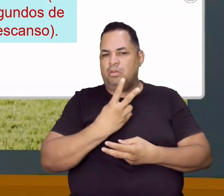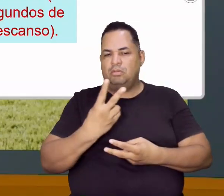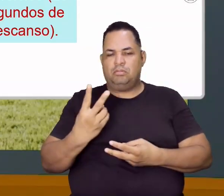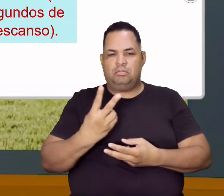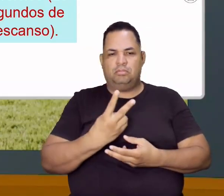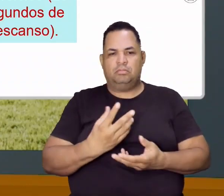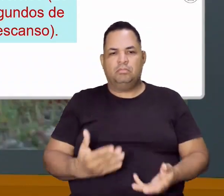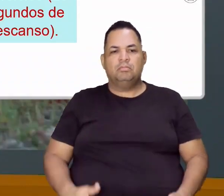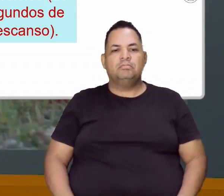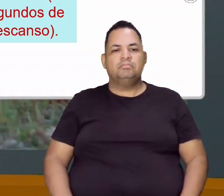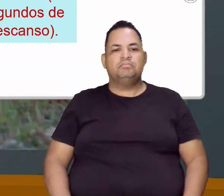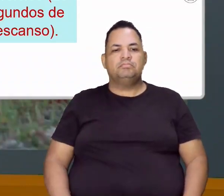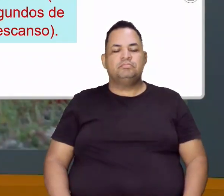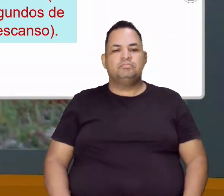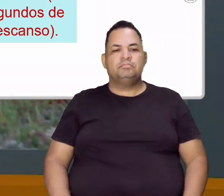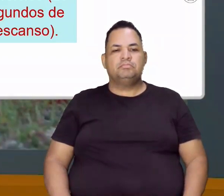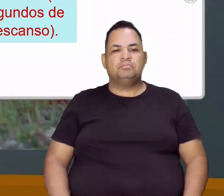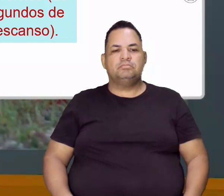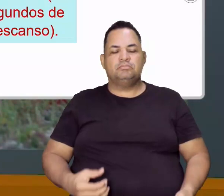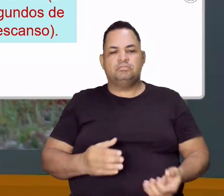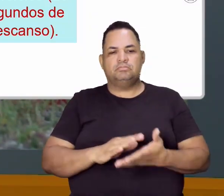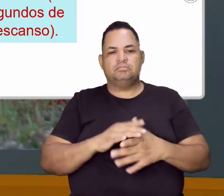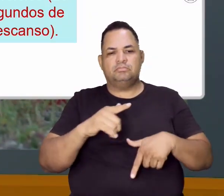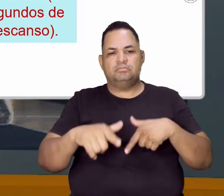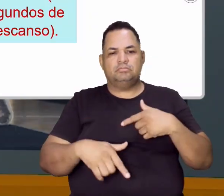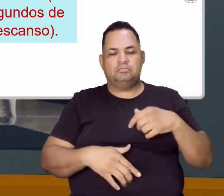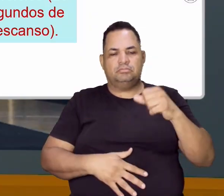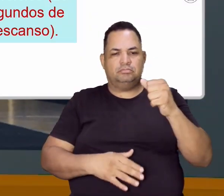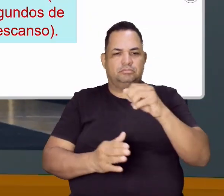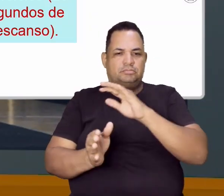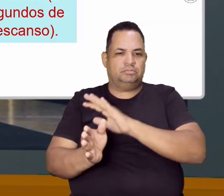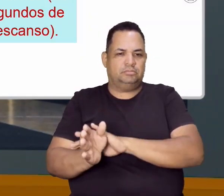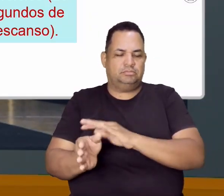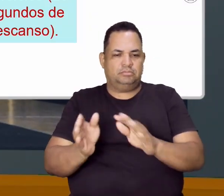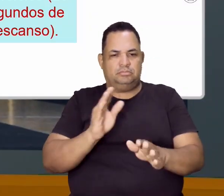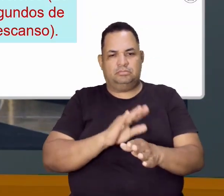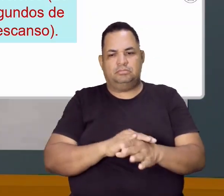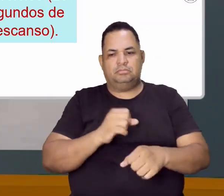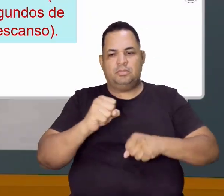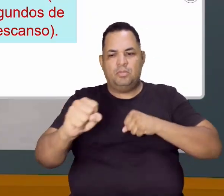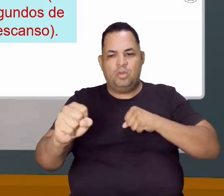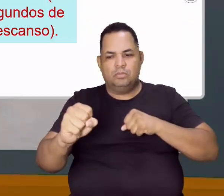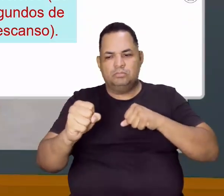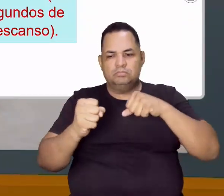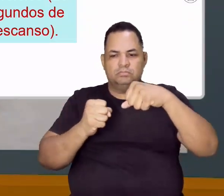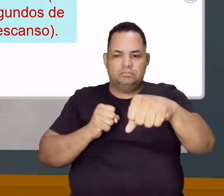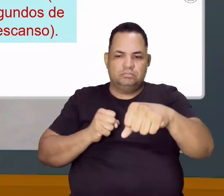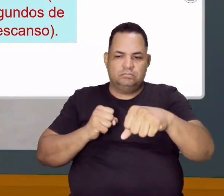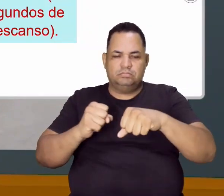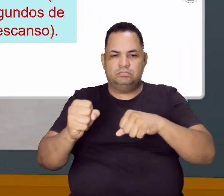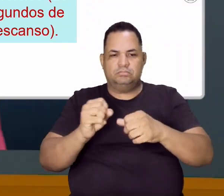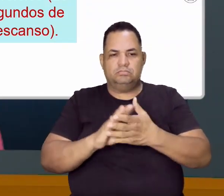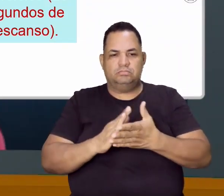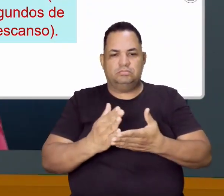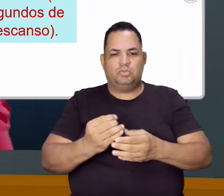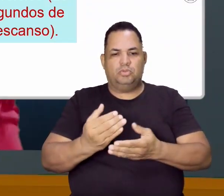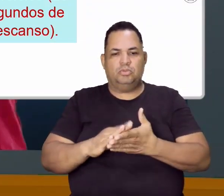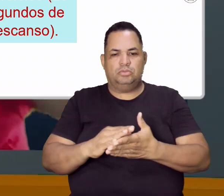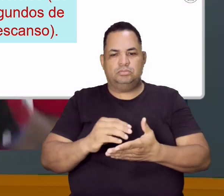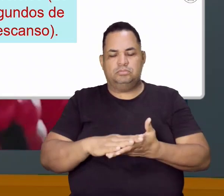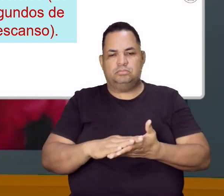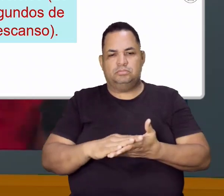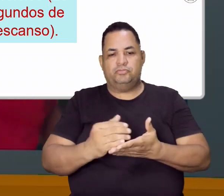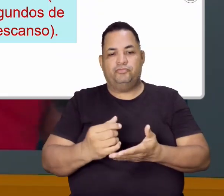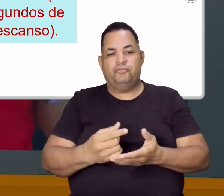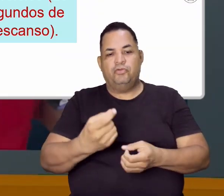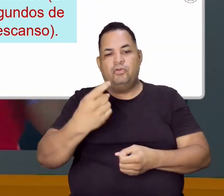importante é que você trabalhe aí os dois lados, tá? É só pra trabalhar a movimentação. Prof, eu posso me deslocar pra frente e pra